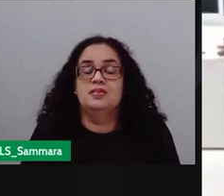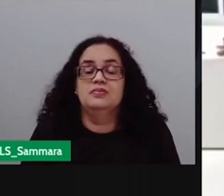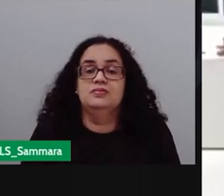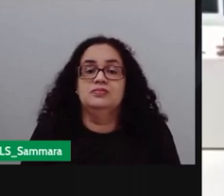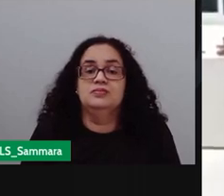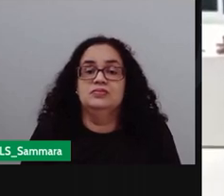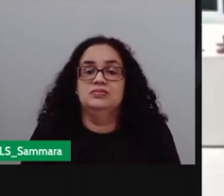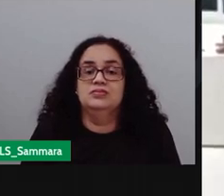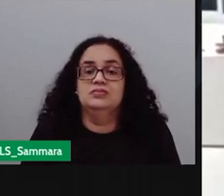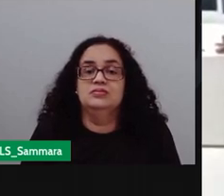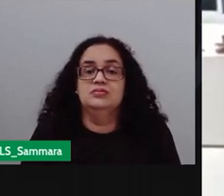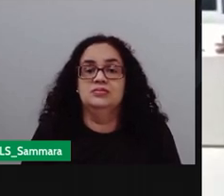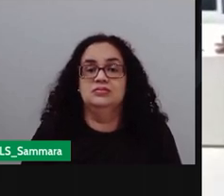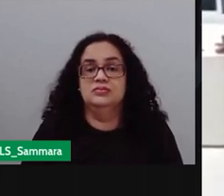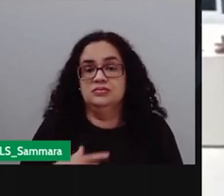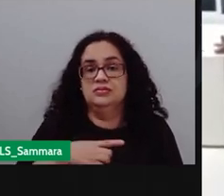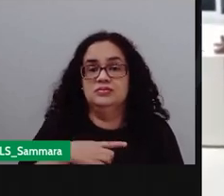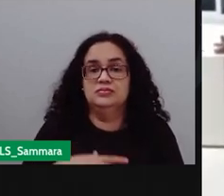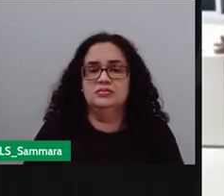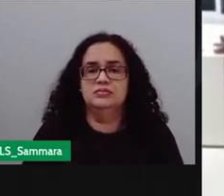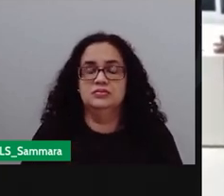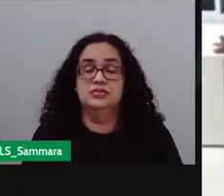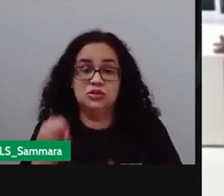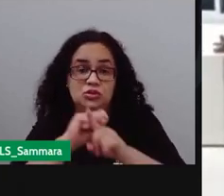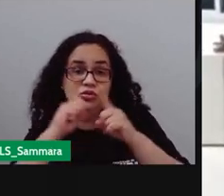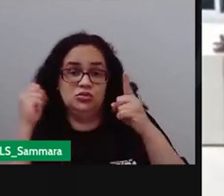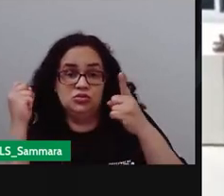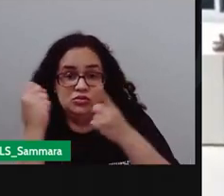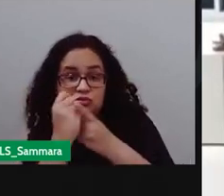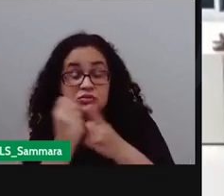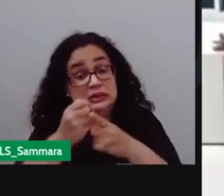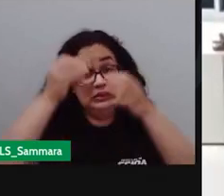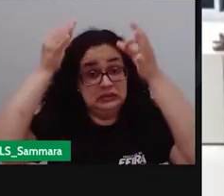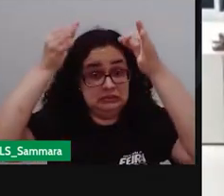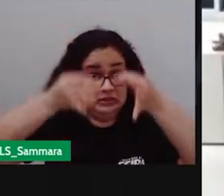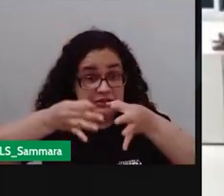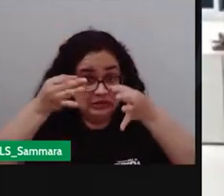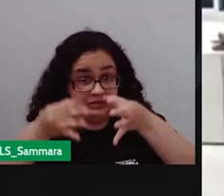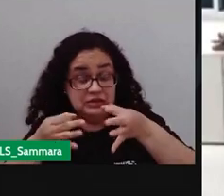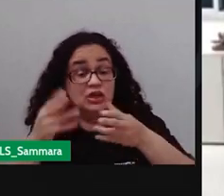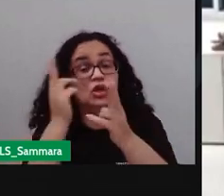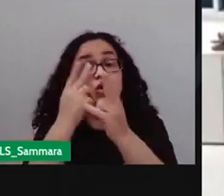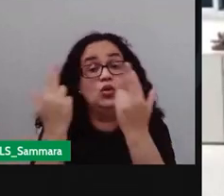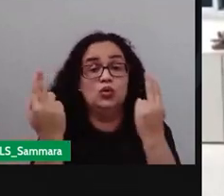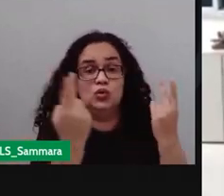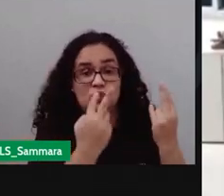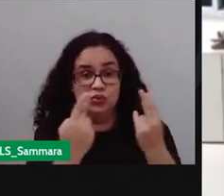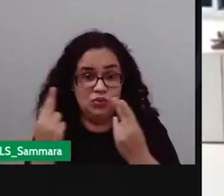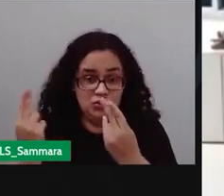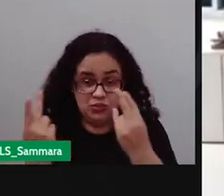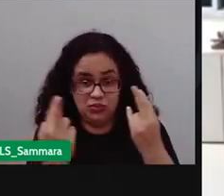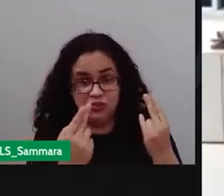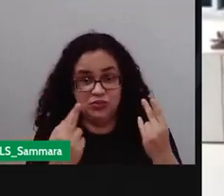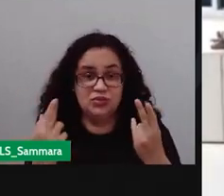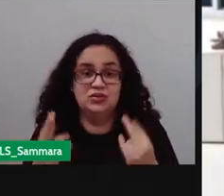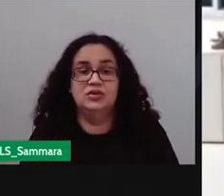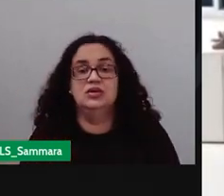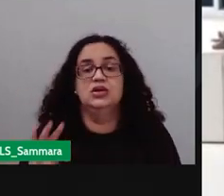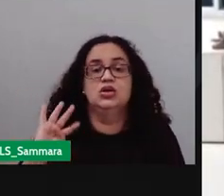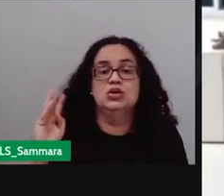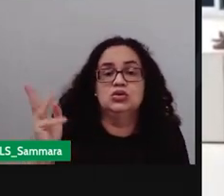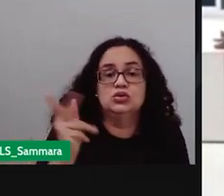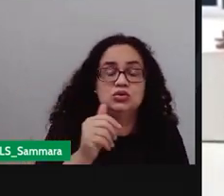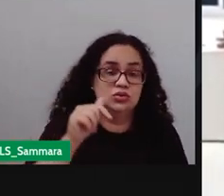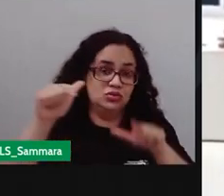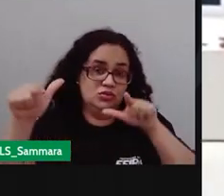contribuir para transformar a sociedade uma sociedade mais justa né com igualdade de oportunidades para todos esse é o